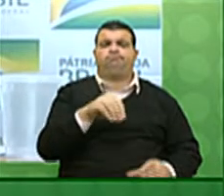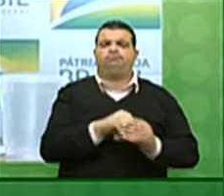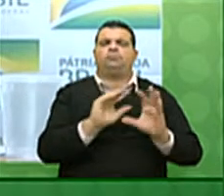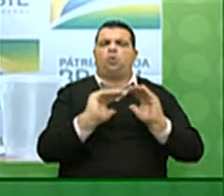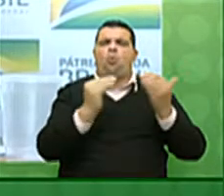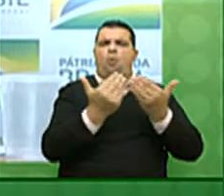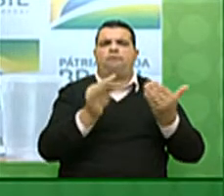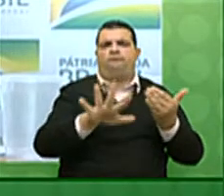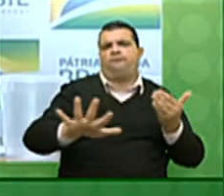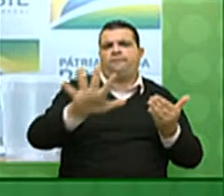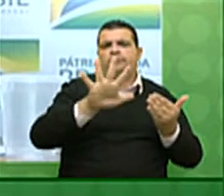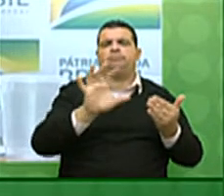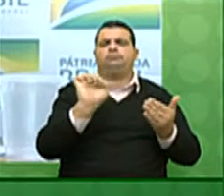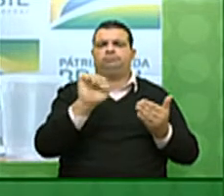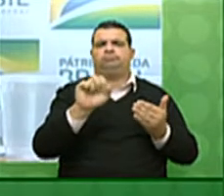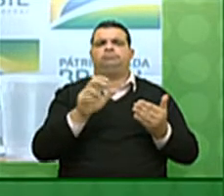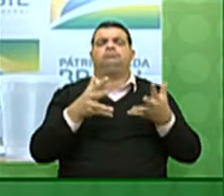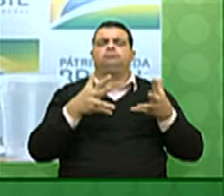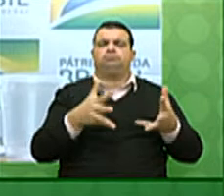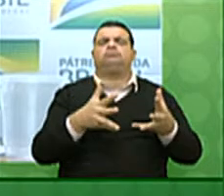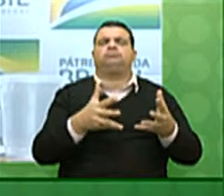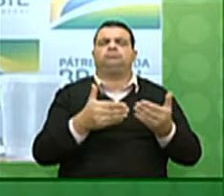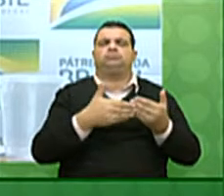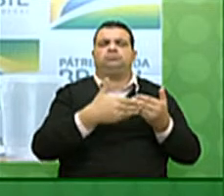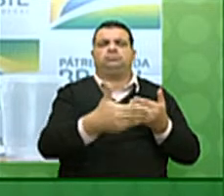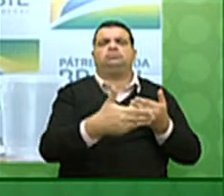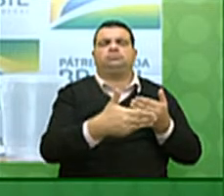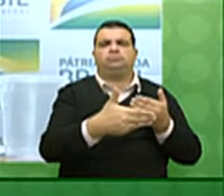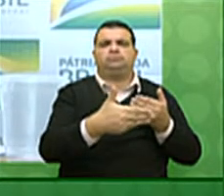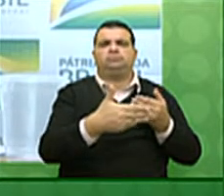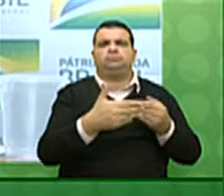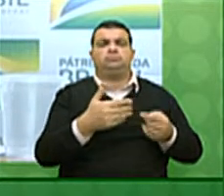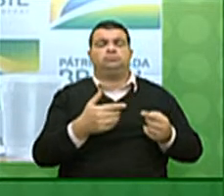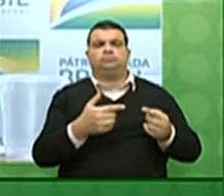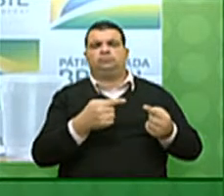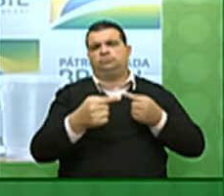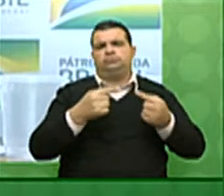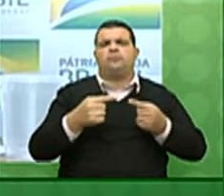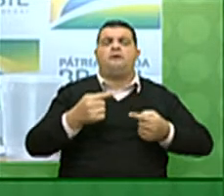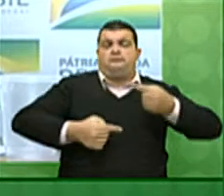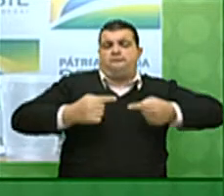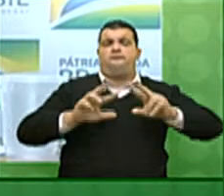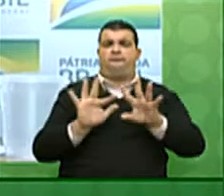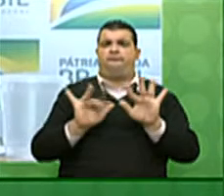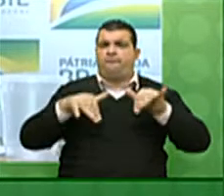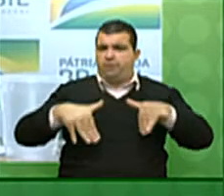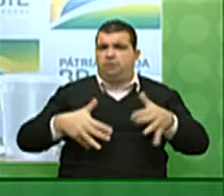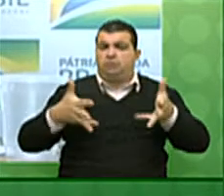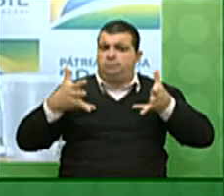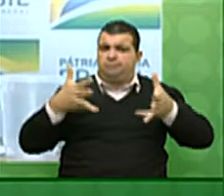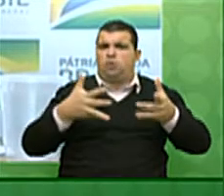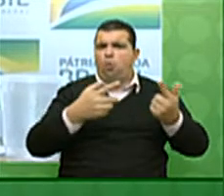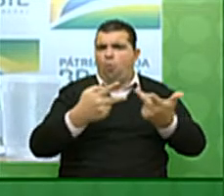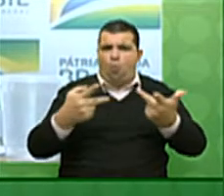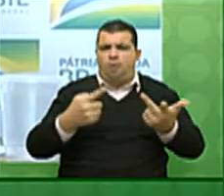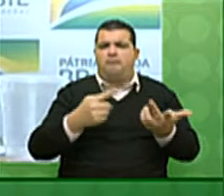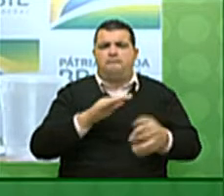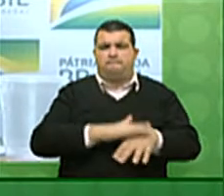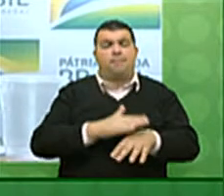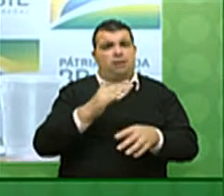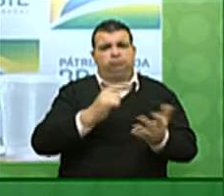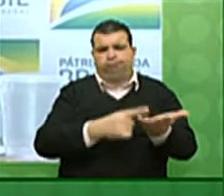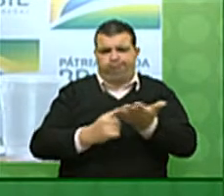Congresso e se travará o desenlace final para se chegar àquilo que é o mais